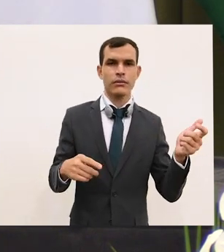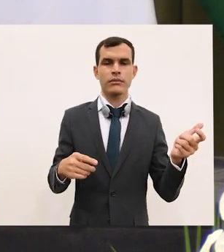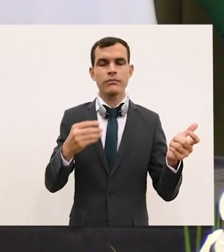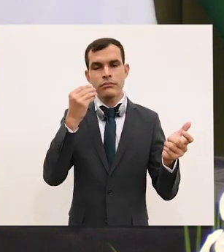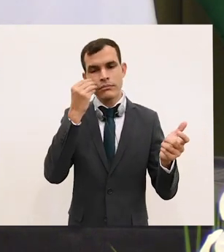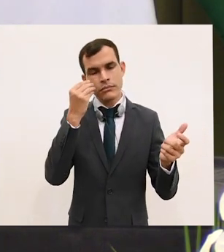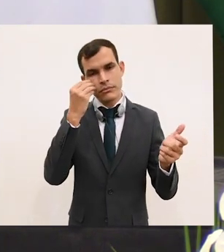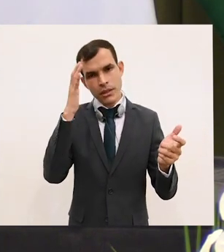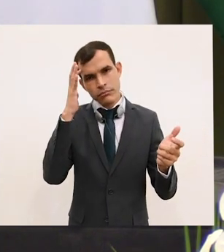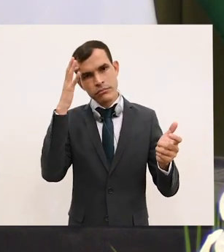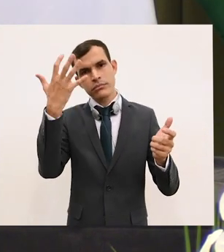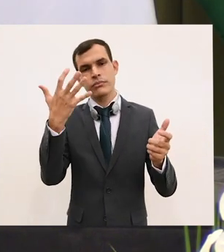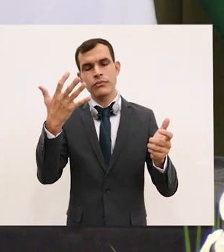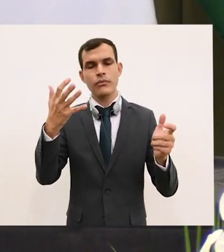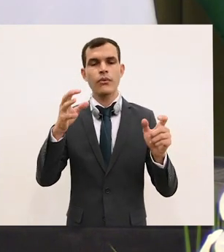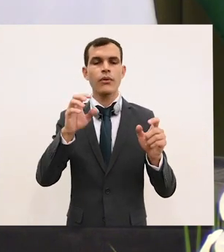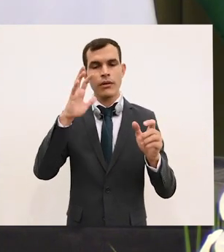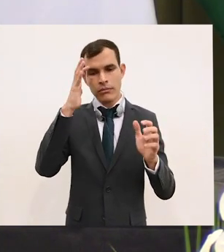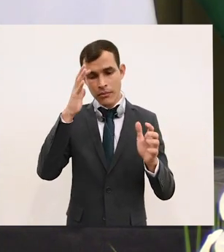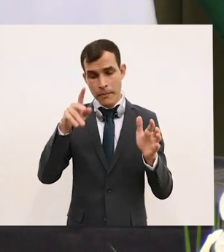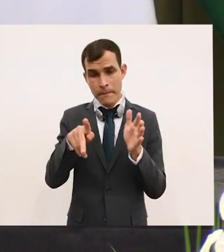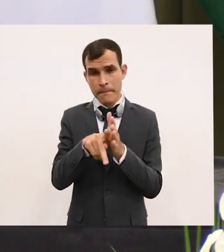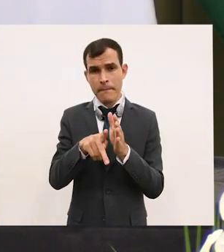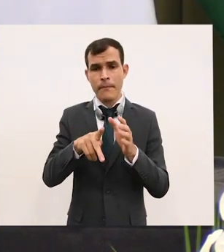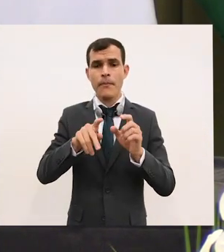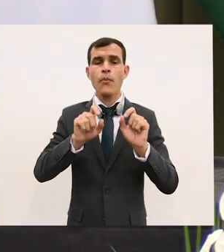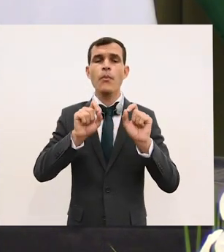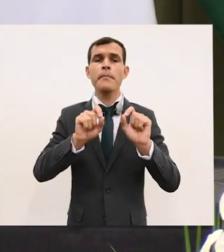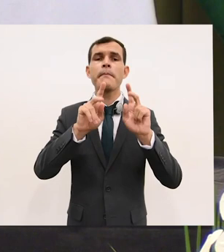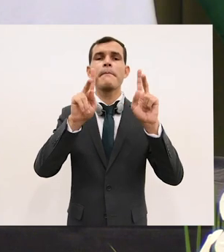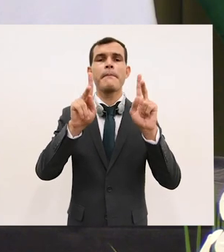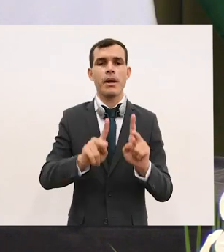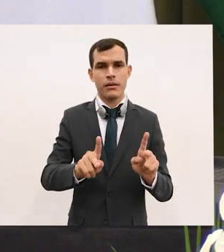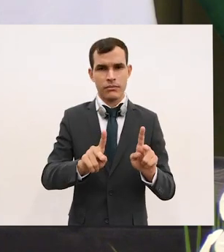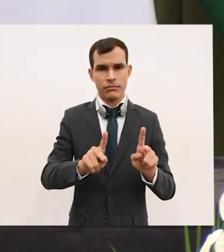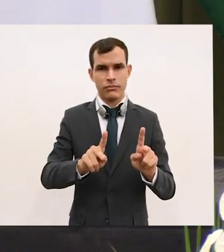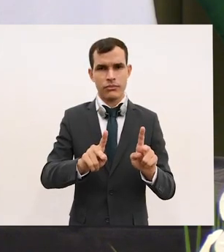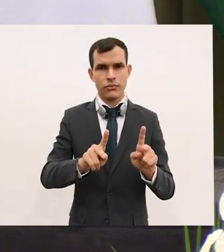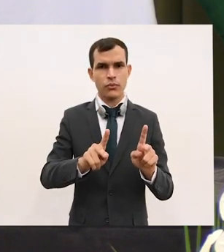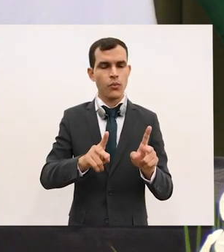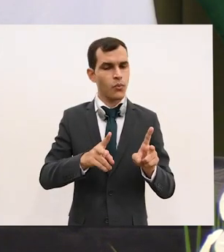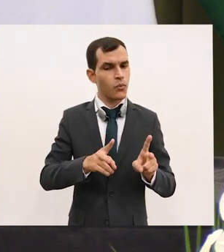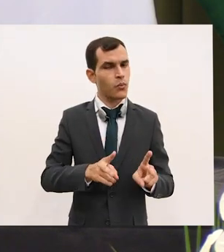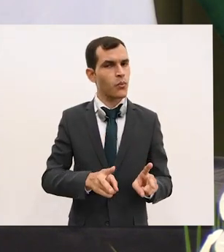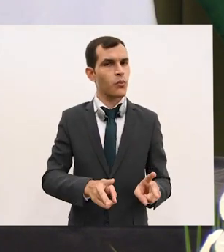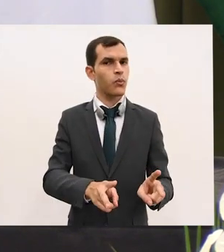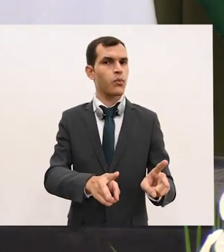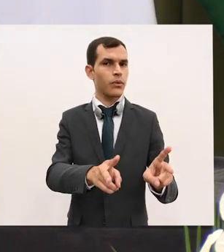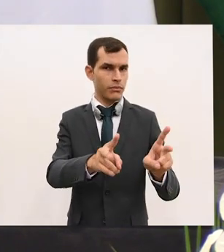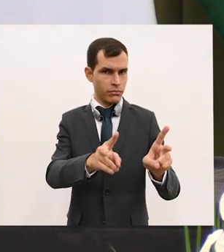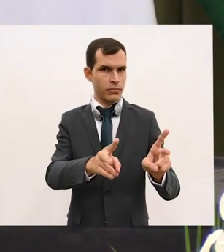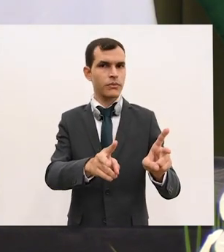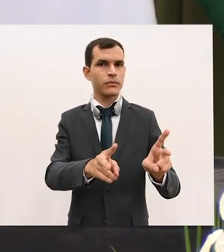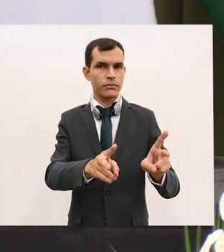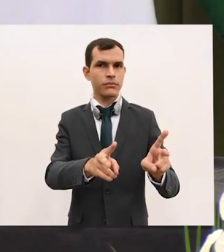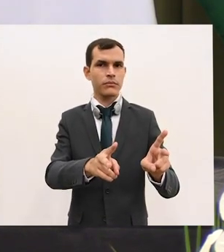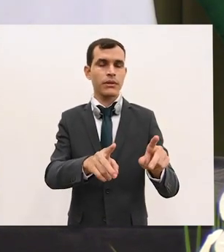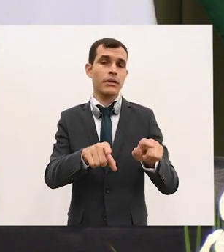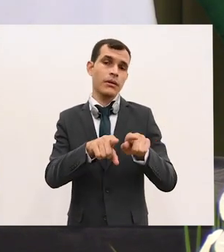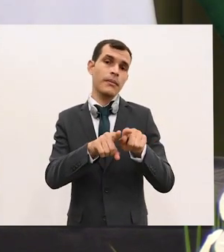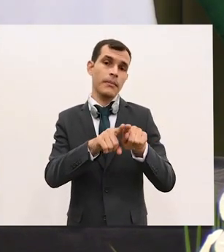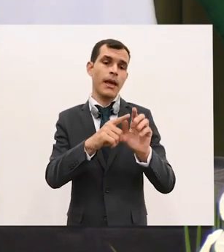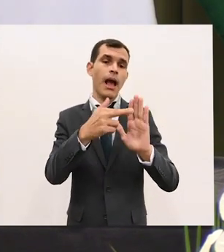solução de paz que seja duradoura e que possa ocorrer dentro das normas de direito internacional.